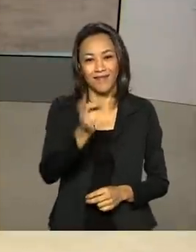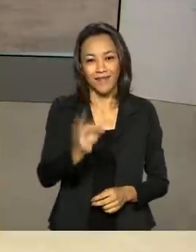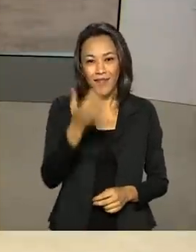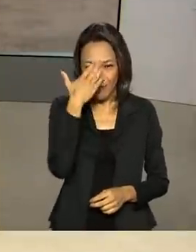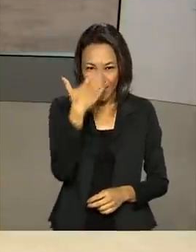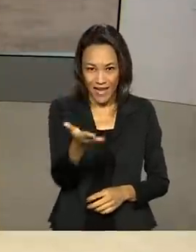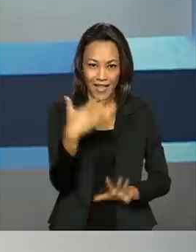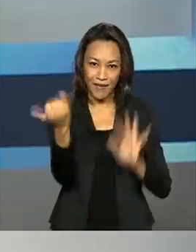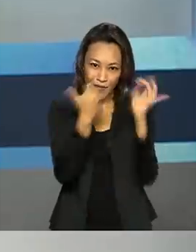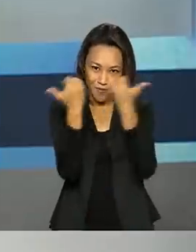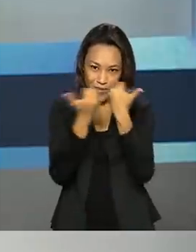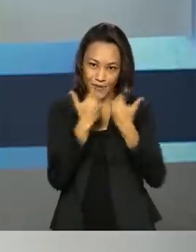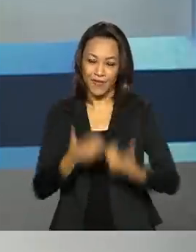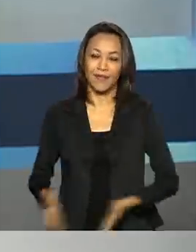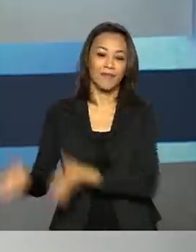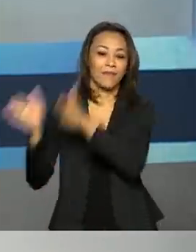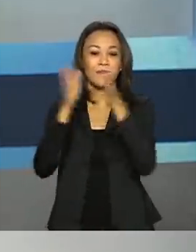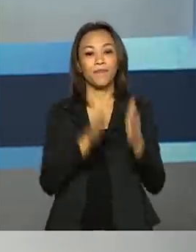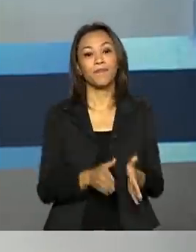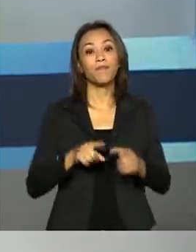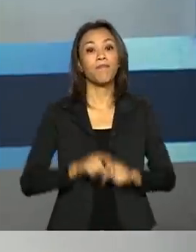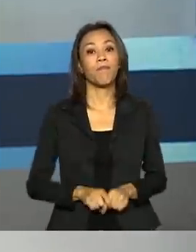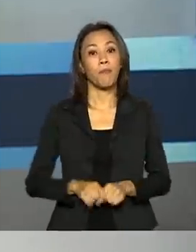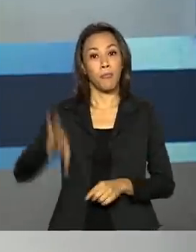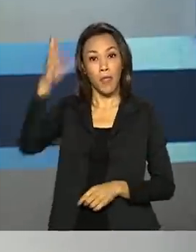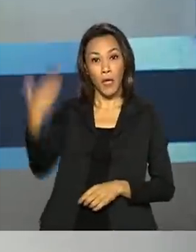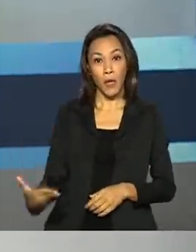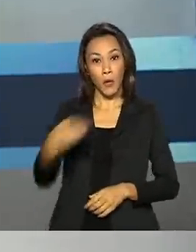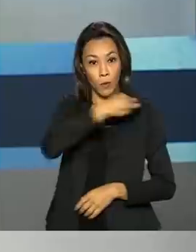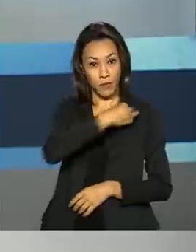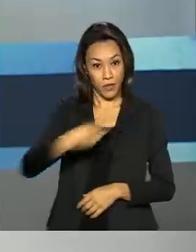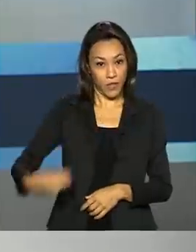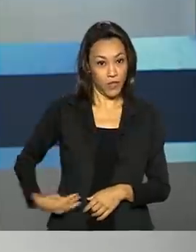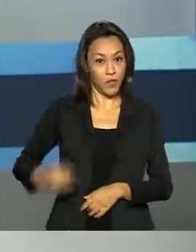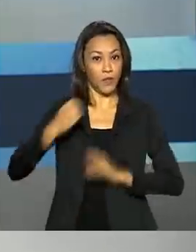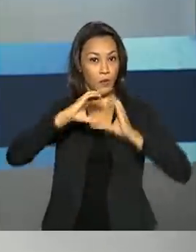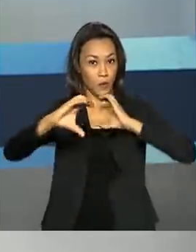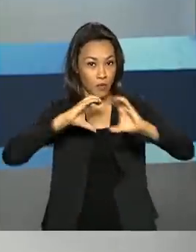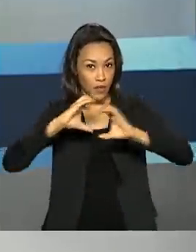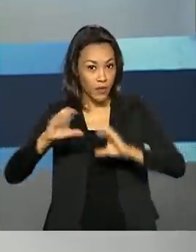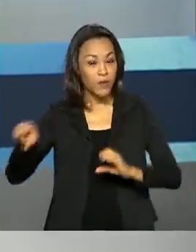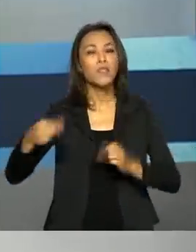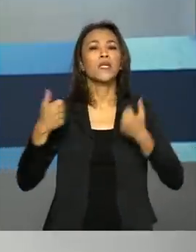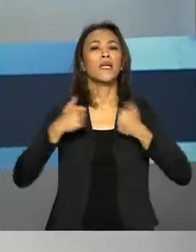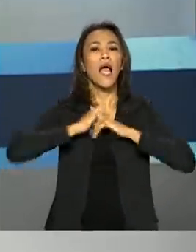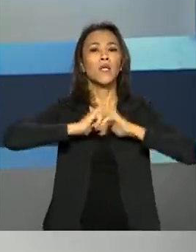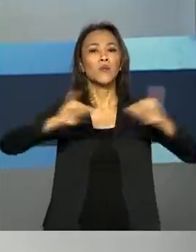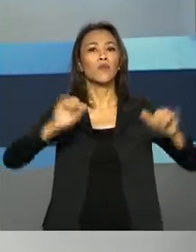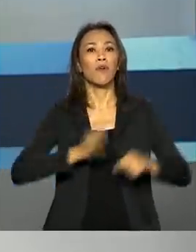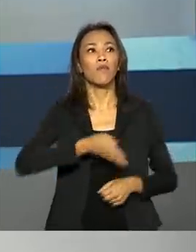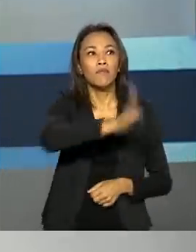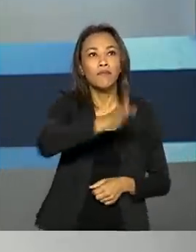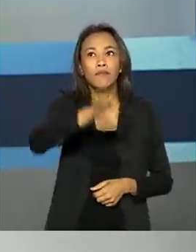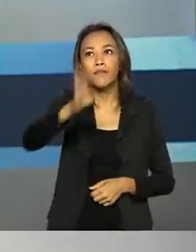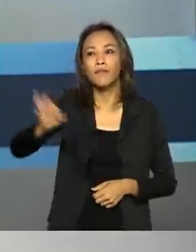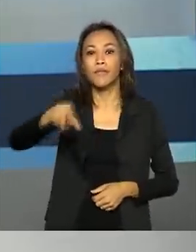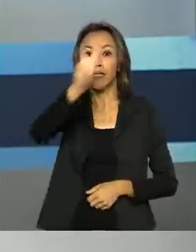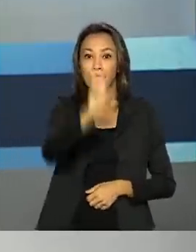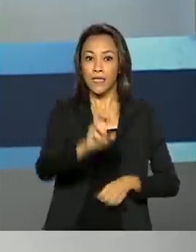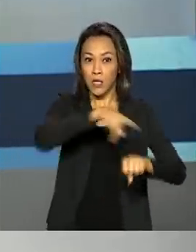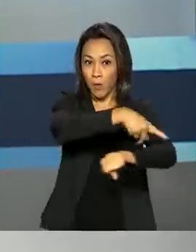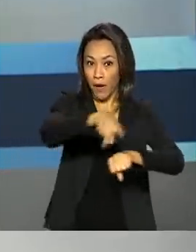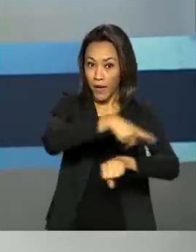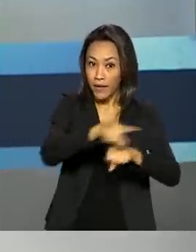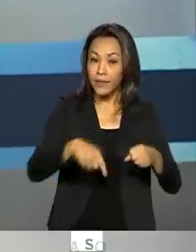obrigada pelas suas informações. O ministro das Comunicações, Fábio Faria, anunciou que vai visitar cinco países, entre eles